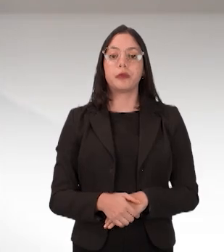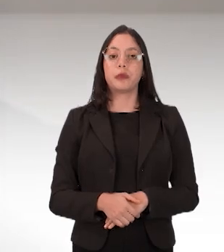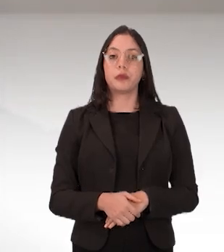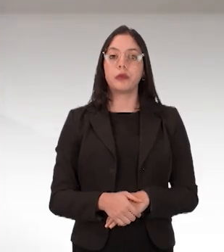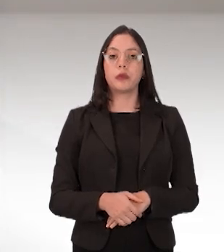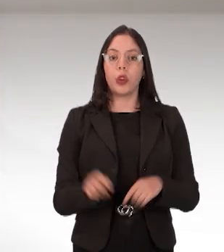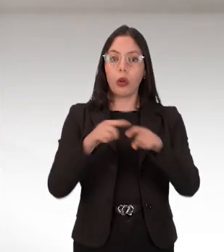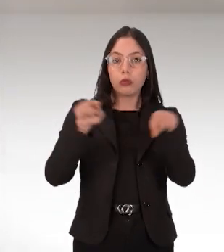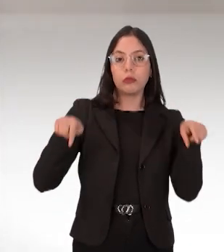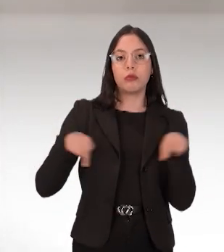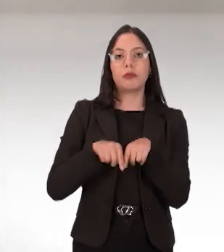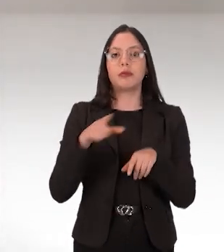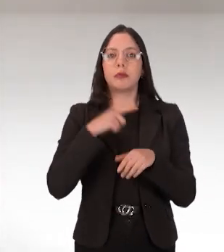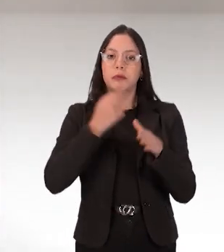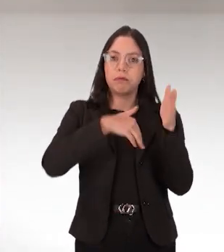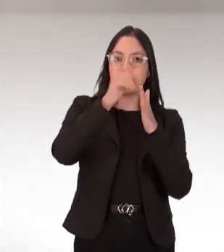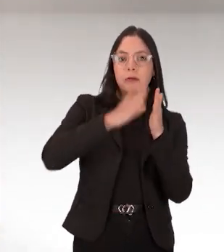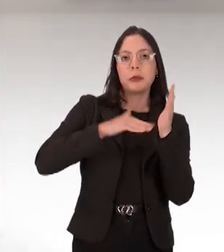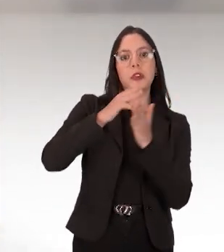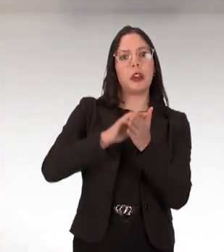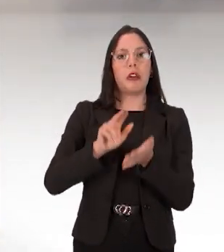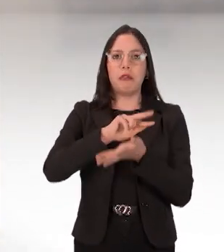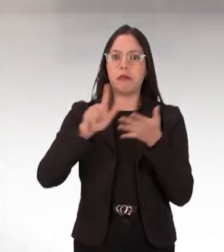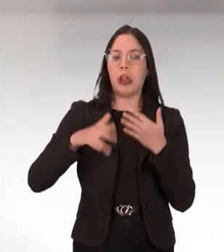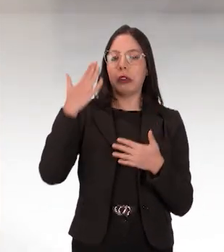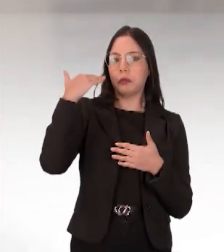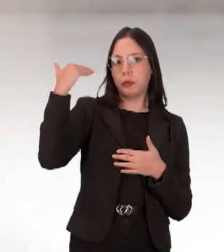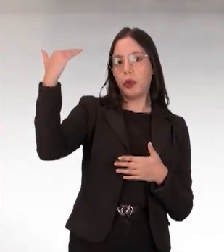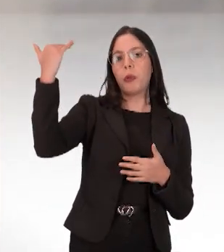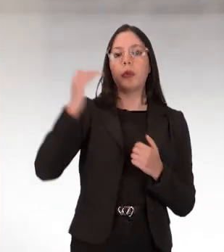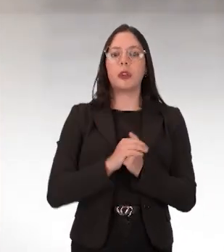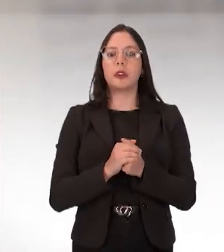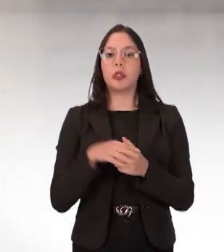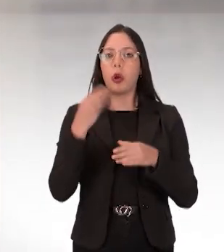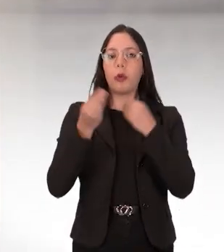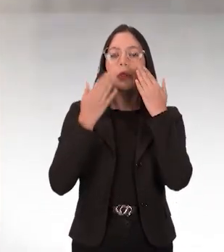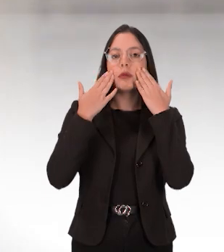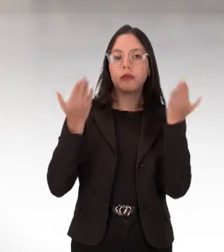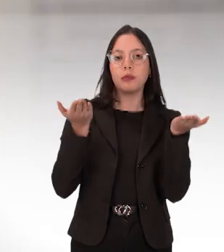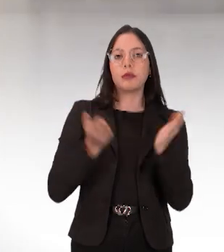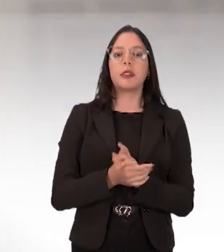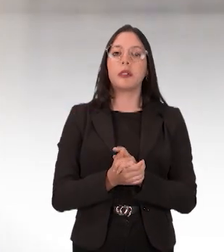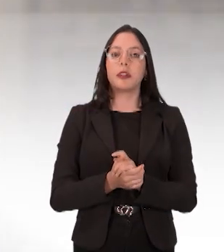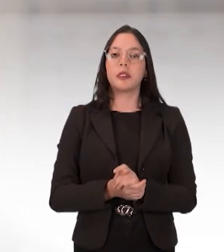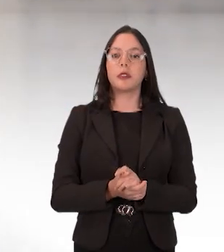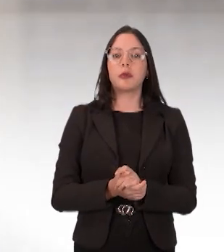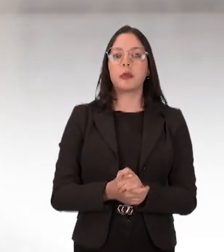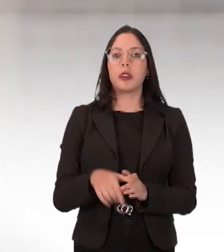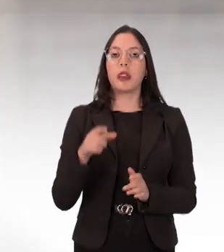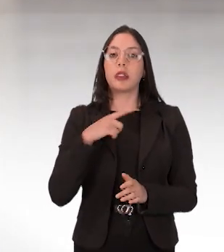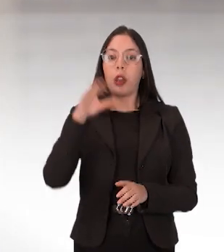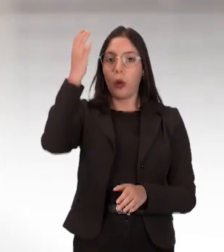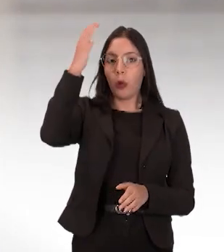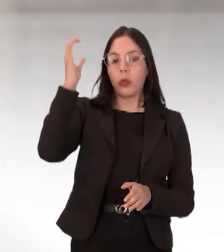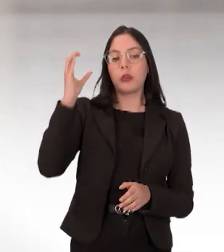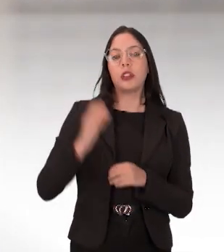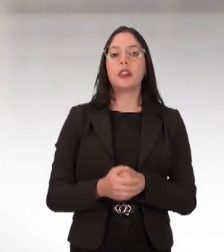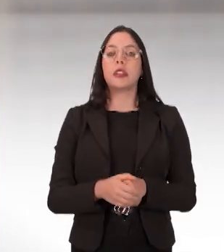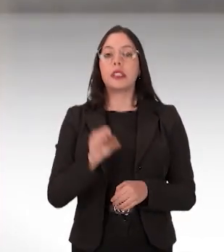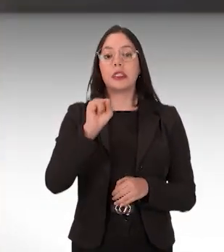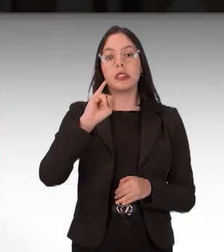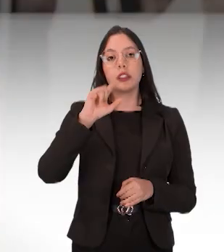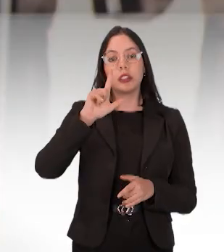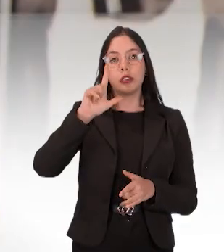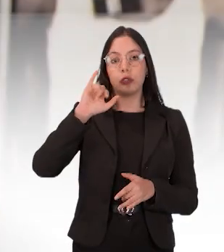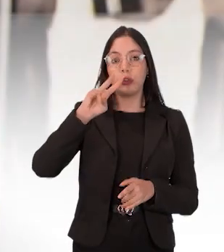O espaço tem obras de artistas renomados e conhecidos, como essa, intitulada Coca-Cola, de Silvio Meirelles.